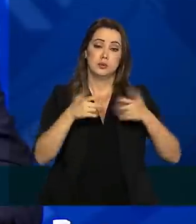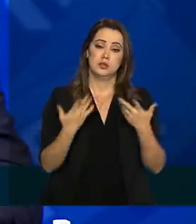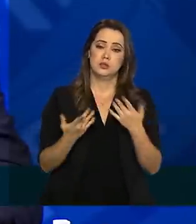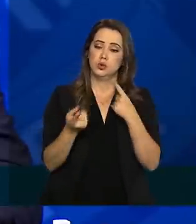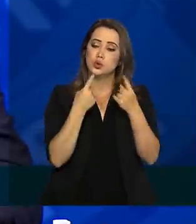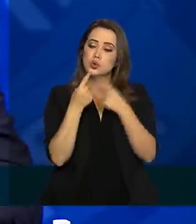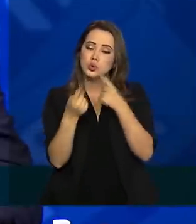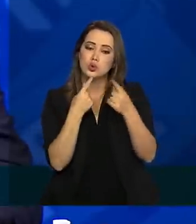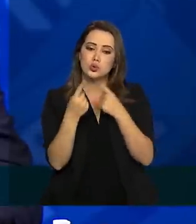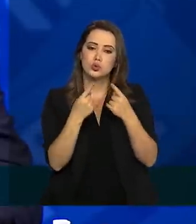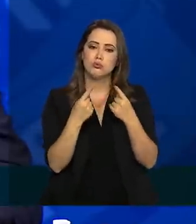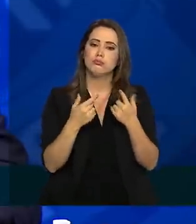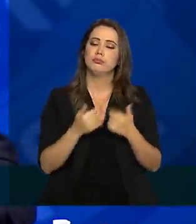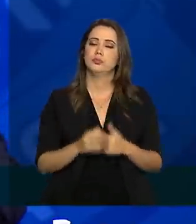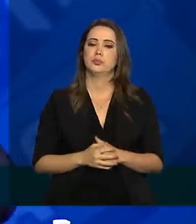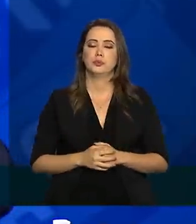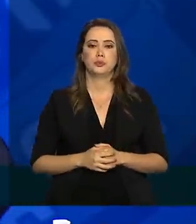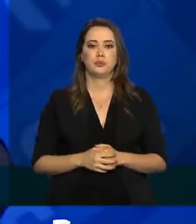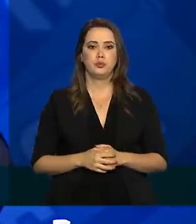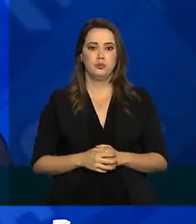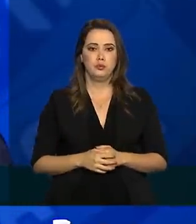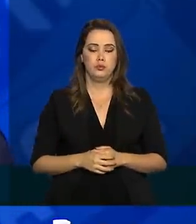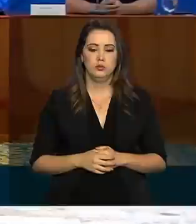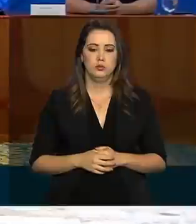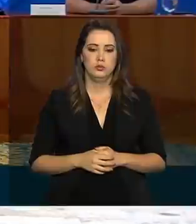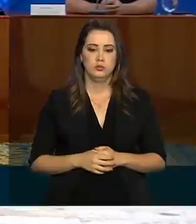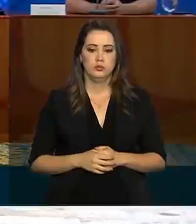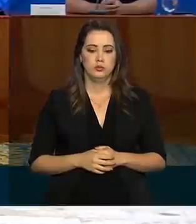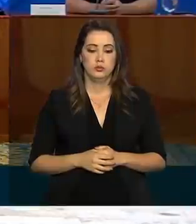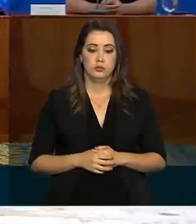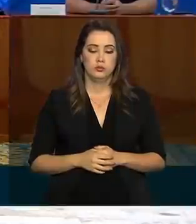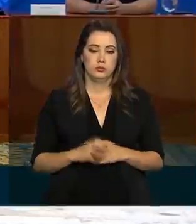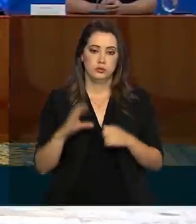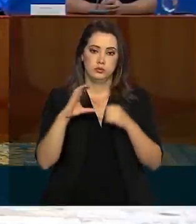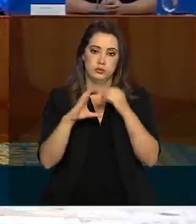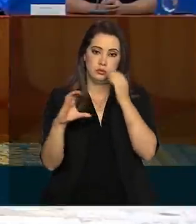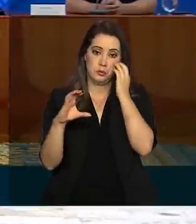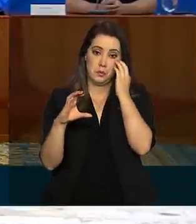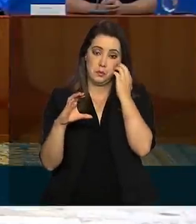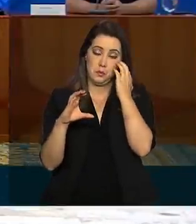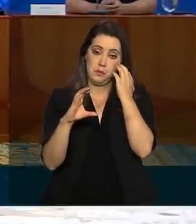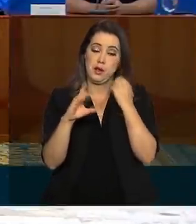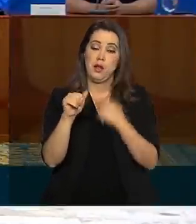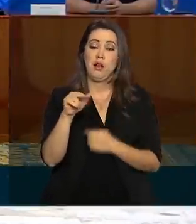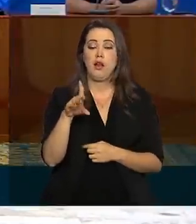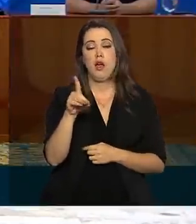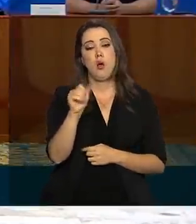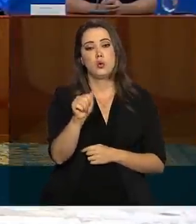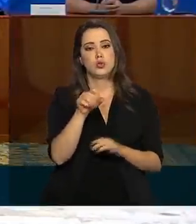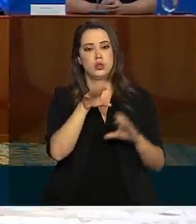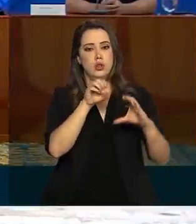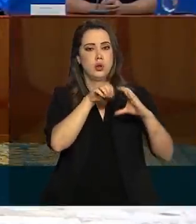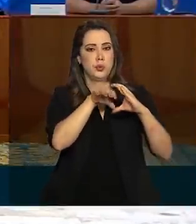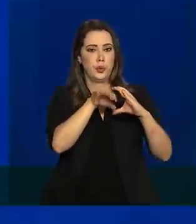fazer uma discussão qualificada. A Cláudia Bontempo da TV Globo pergunta, podemos,